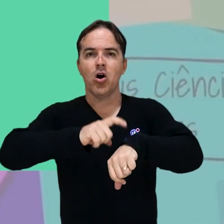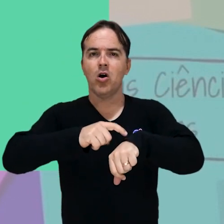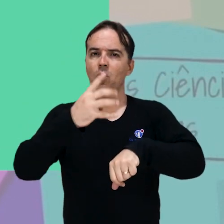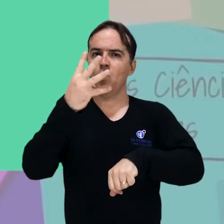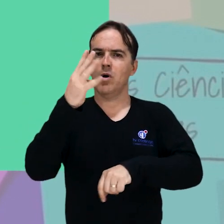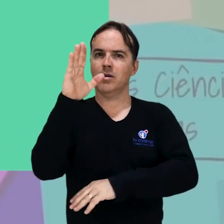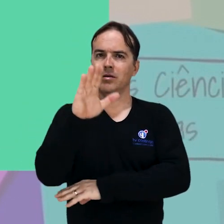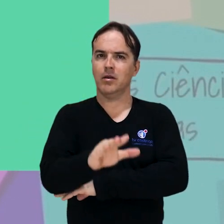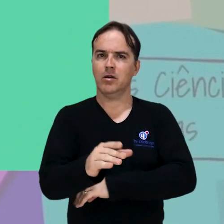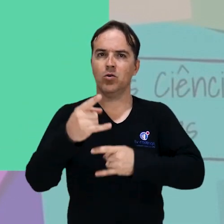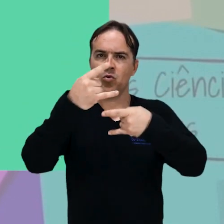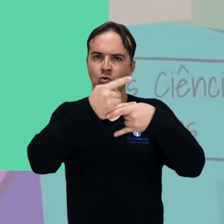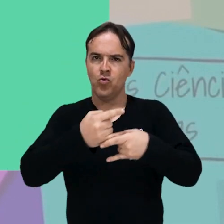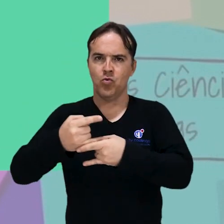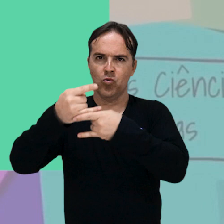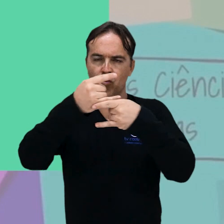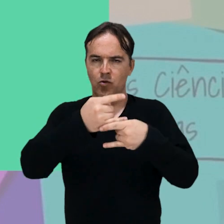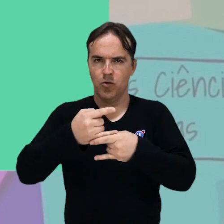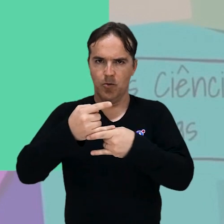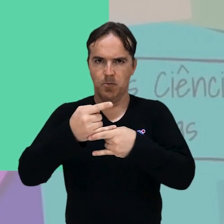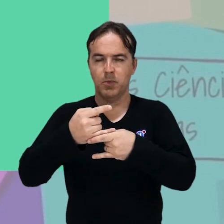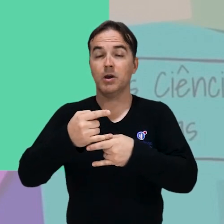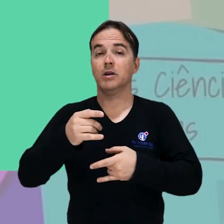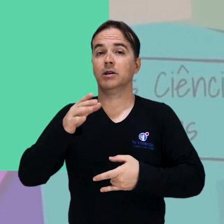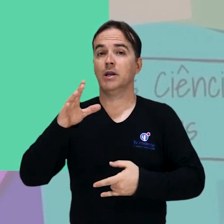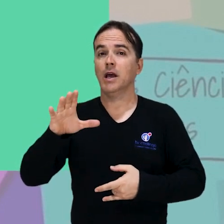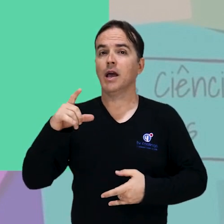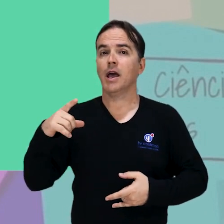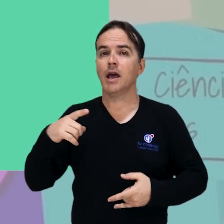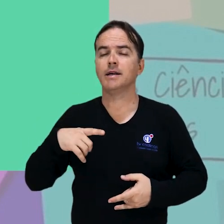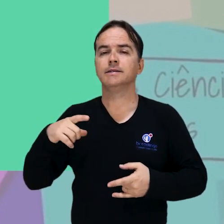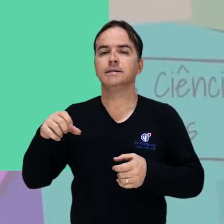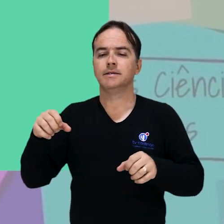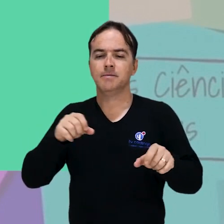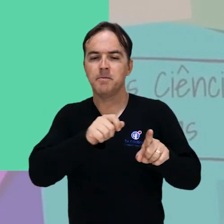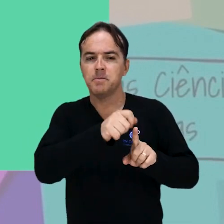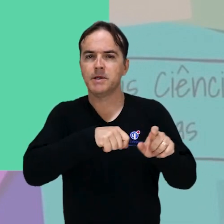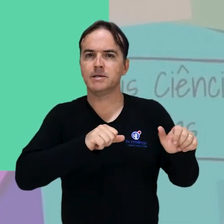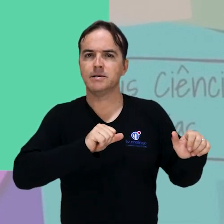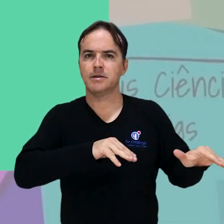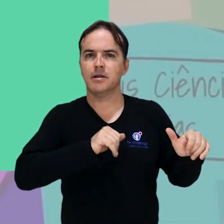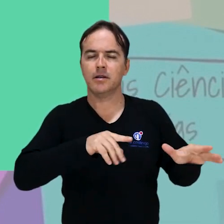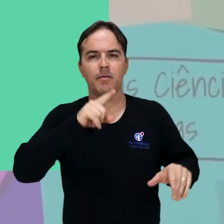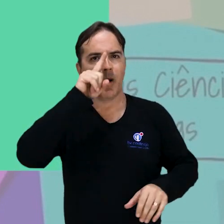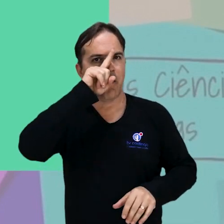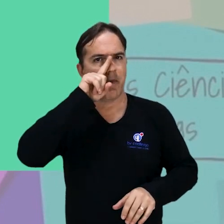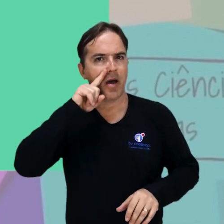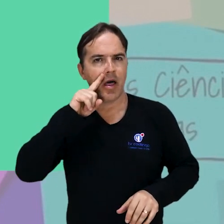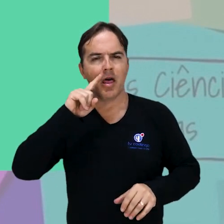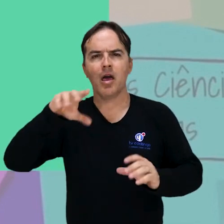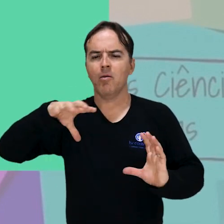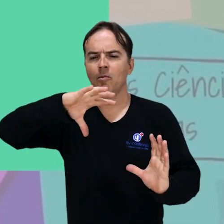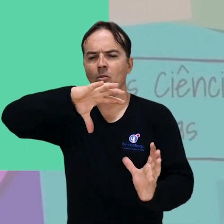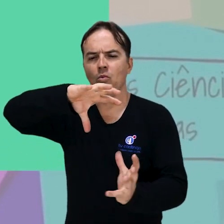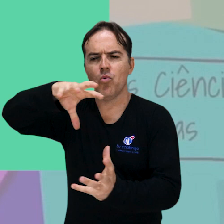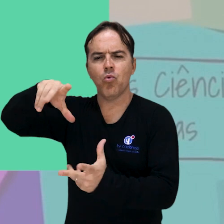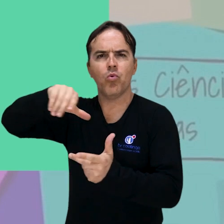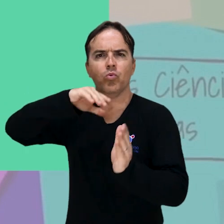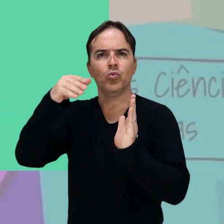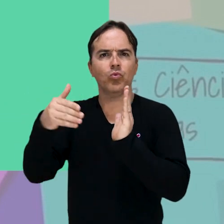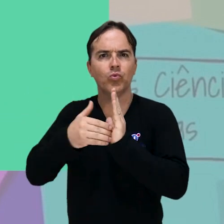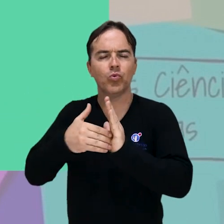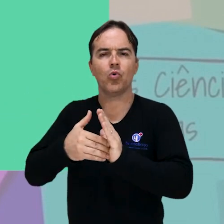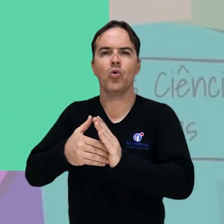tarde pelo Google Meet em referência ao Setembro Amarelo, campanha global de prevenção ao suicídio. A